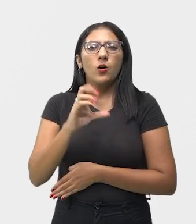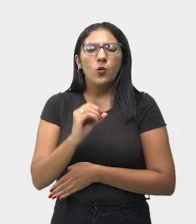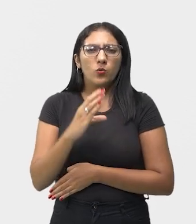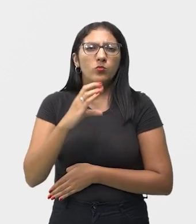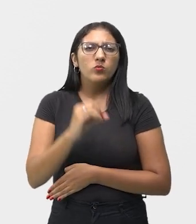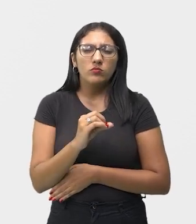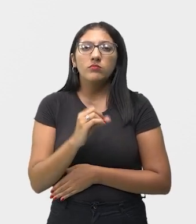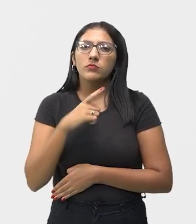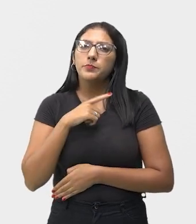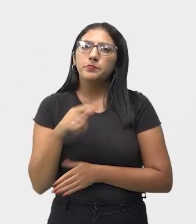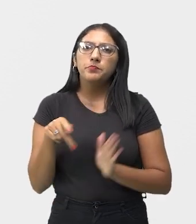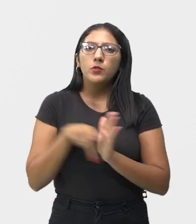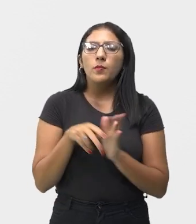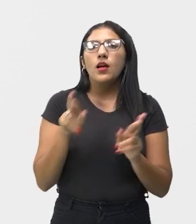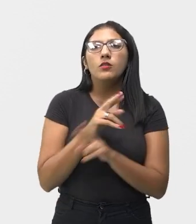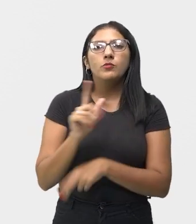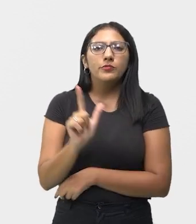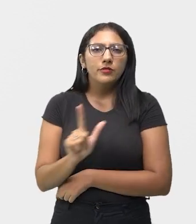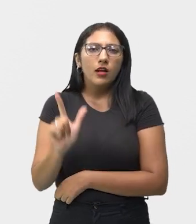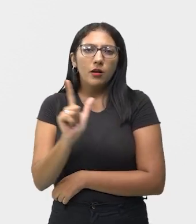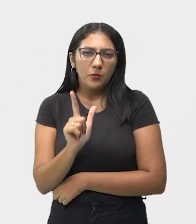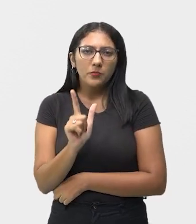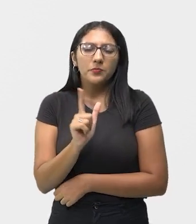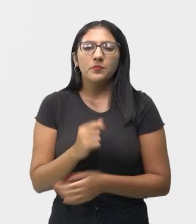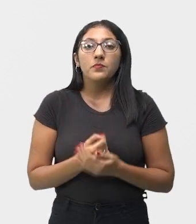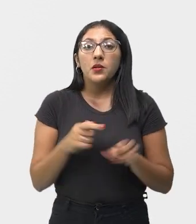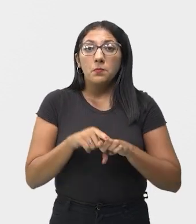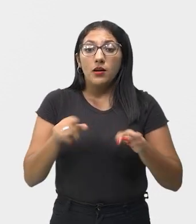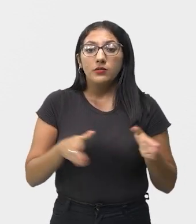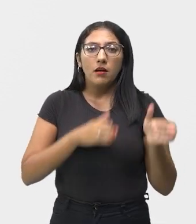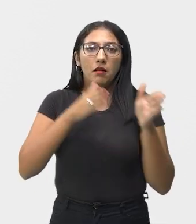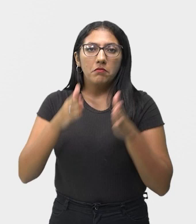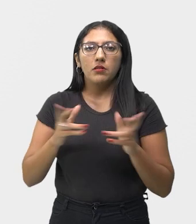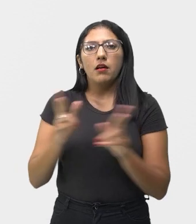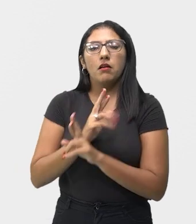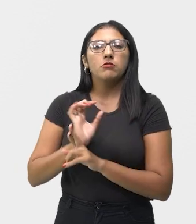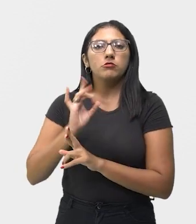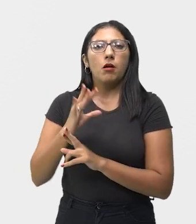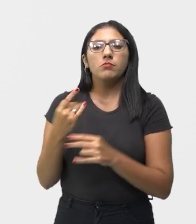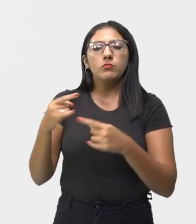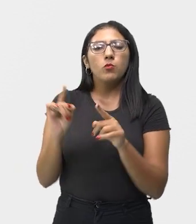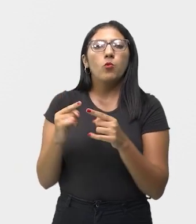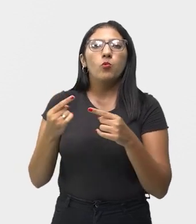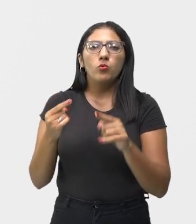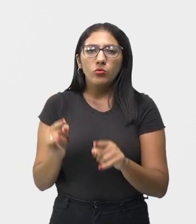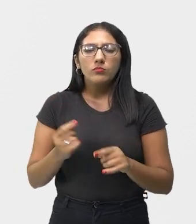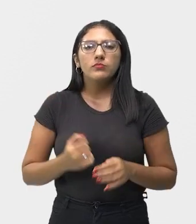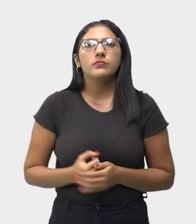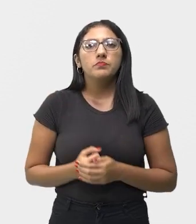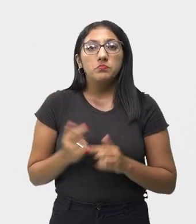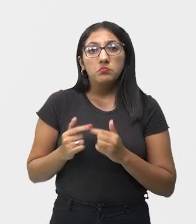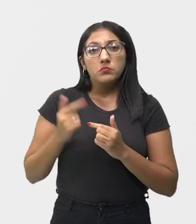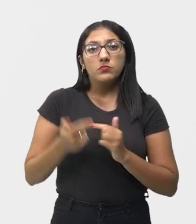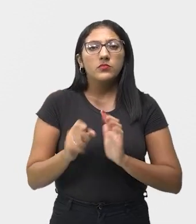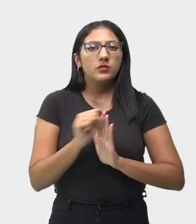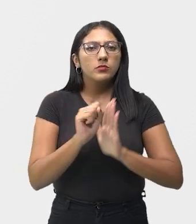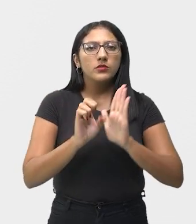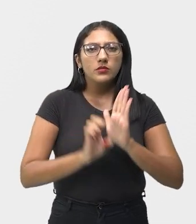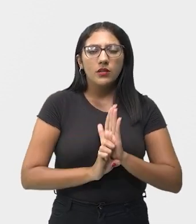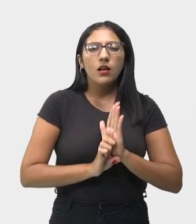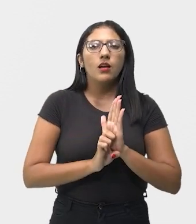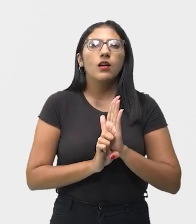vocês já devem ter ouvido falar, mas aí voltado para a questão do lado da música. Então, a partir do século